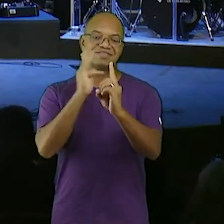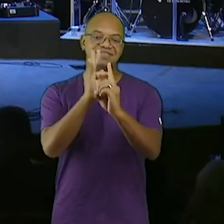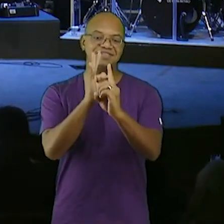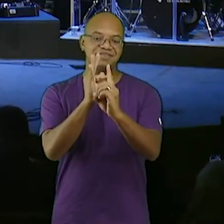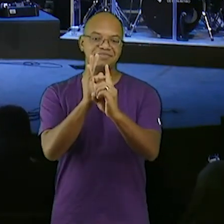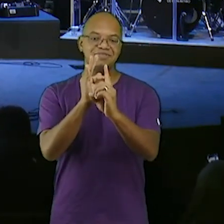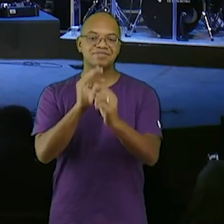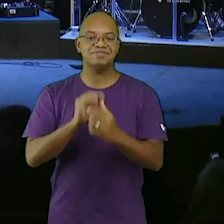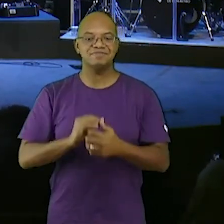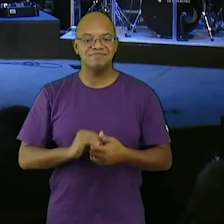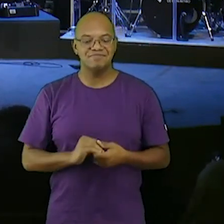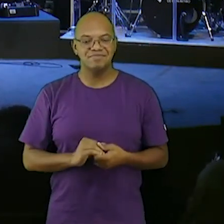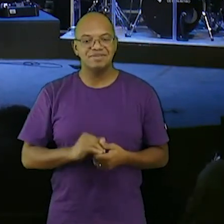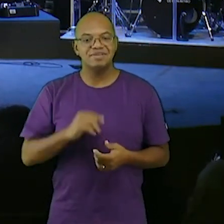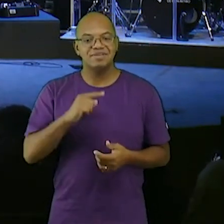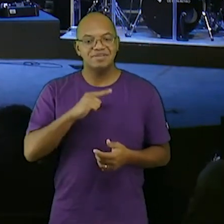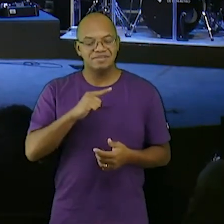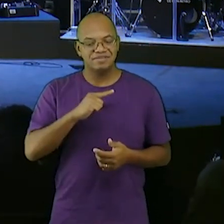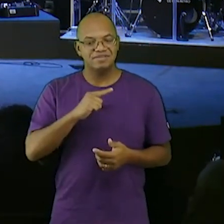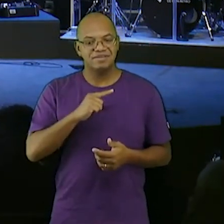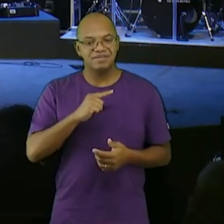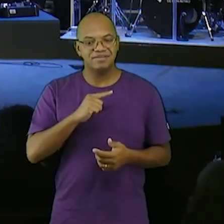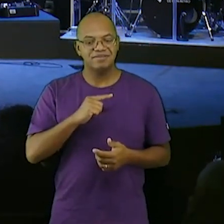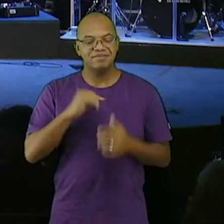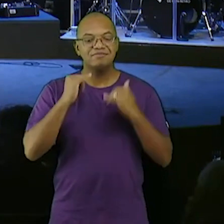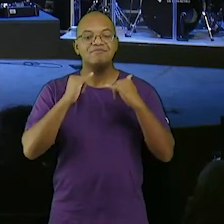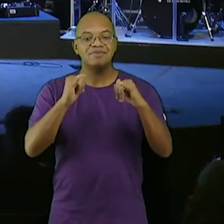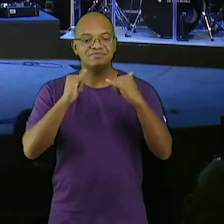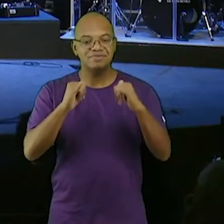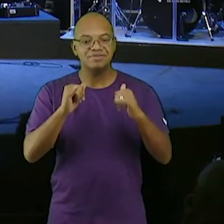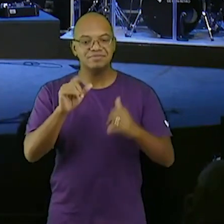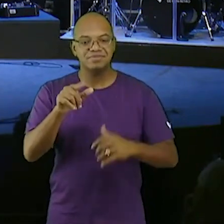ele tem um recado para dar para você para você não esquecer